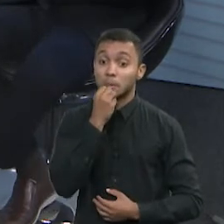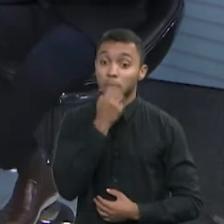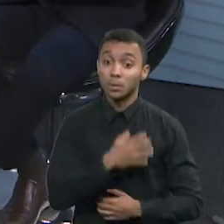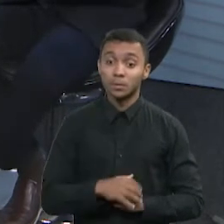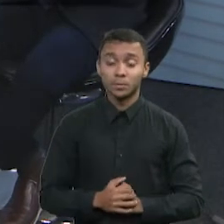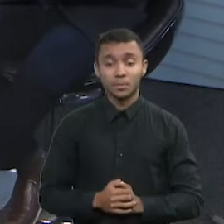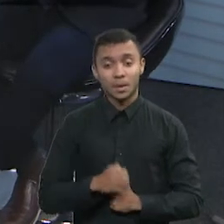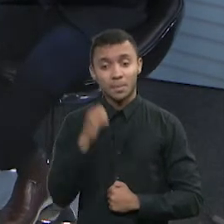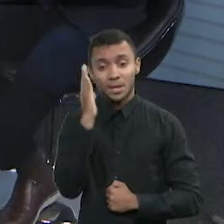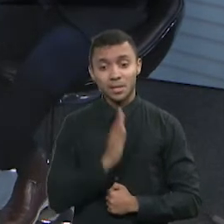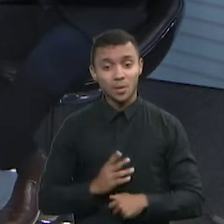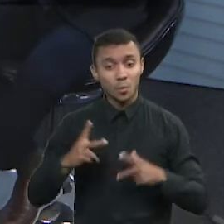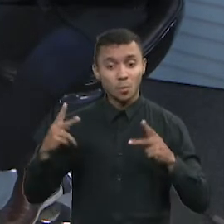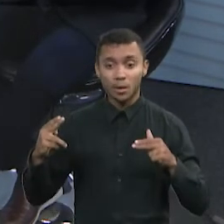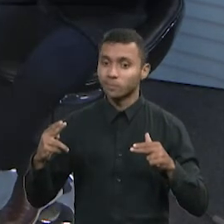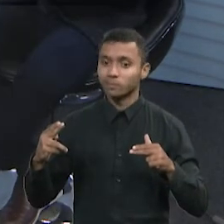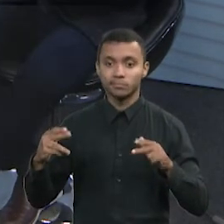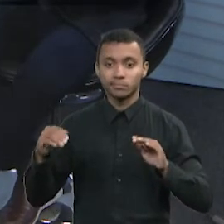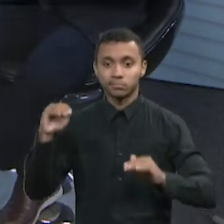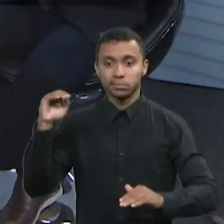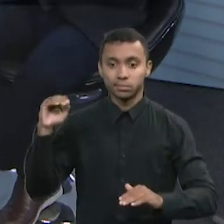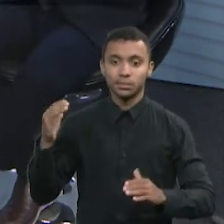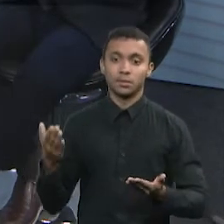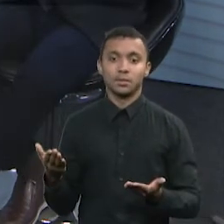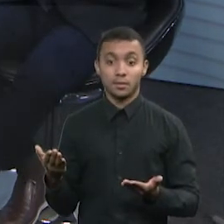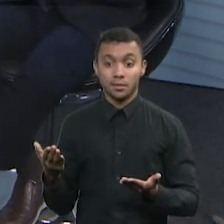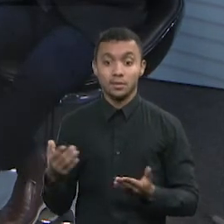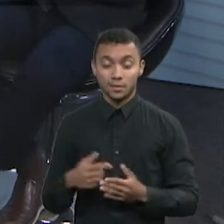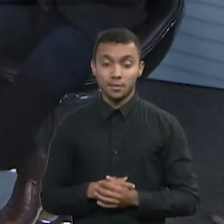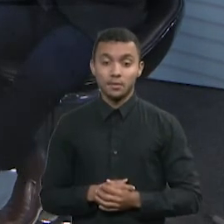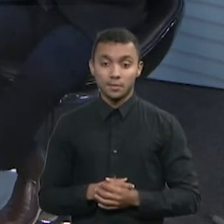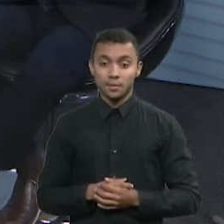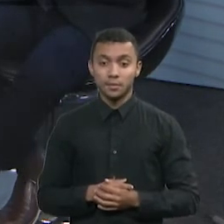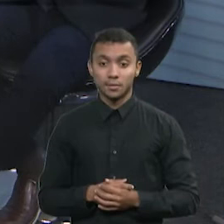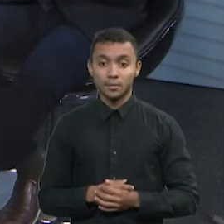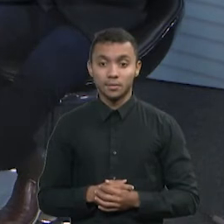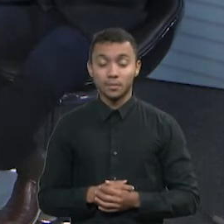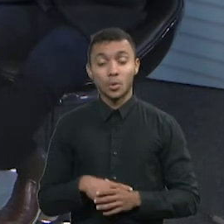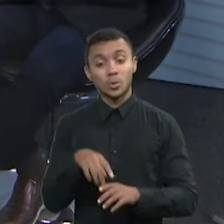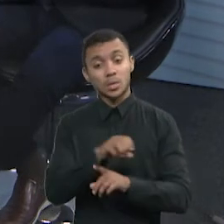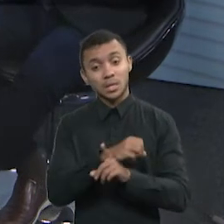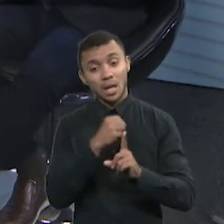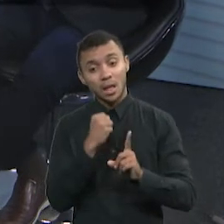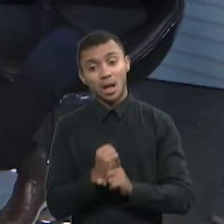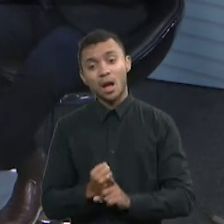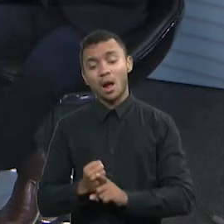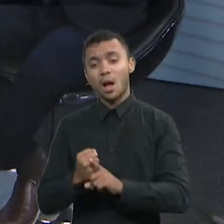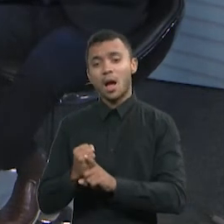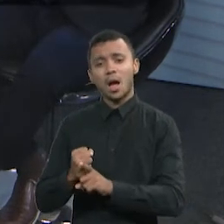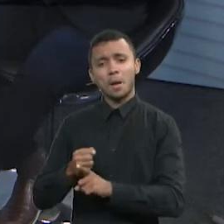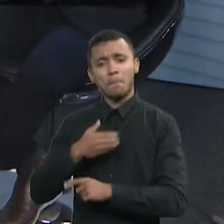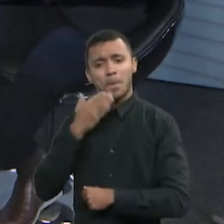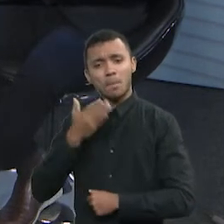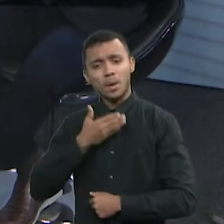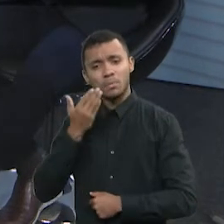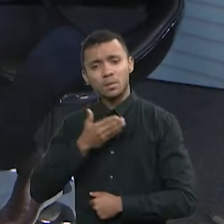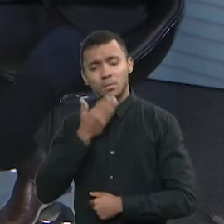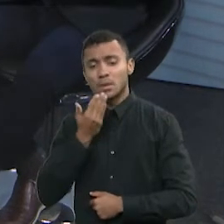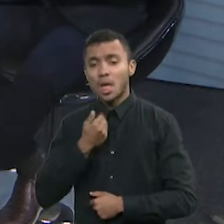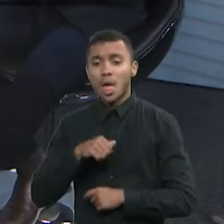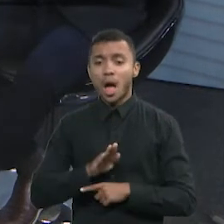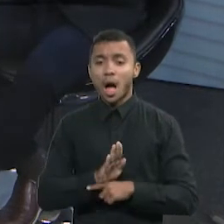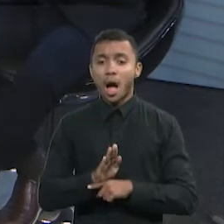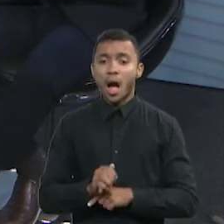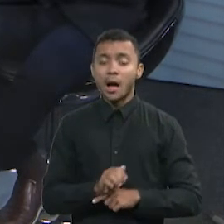Nós não temos nada disso no Brasil. Então, você cobra da sociedade muito, não oferece absolutamente nada e